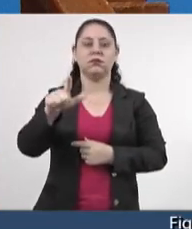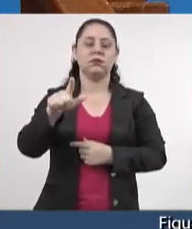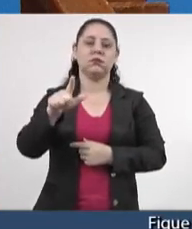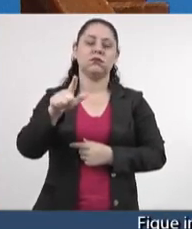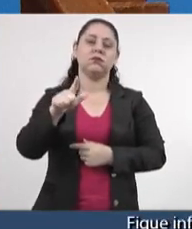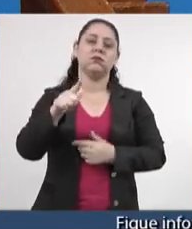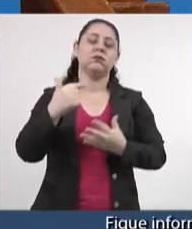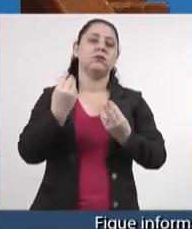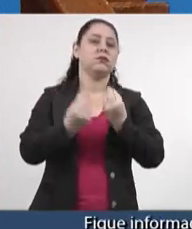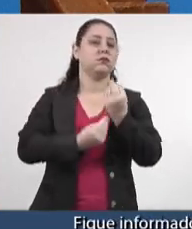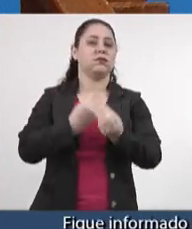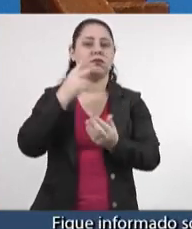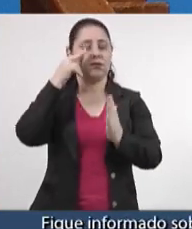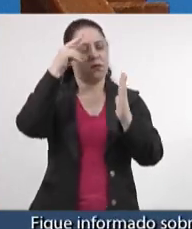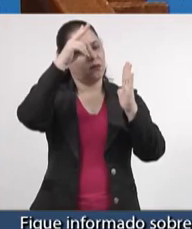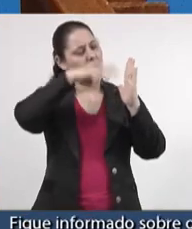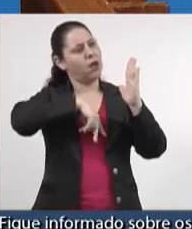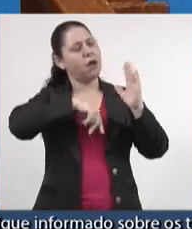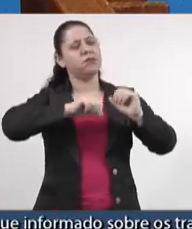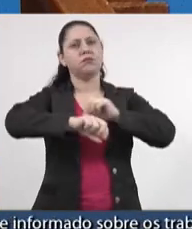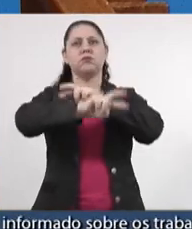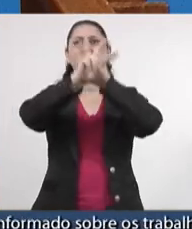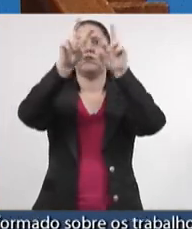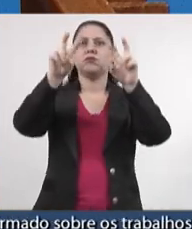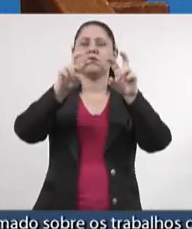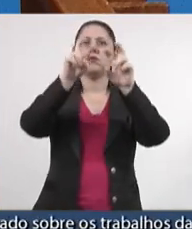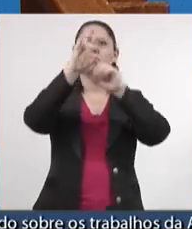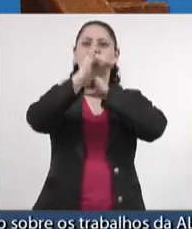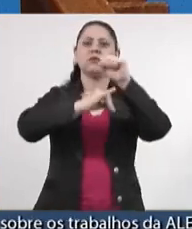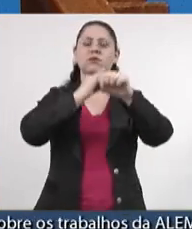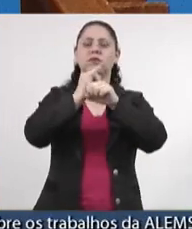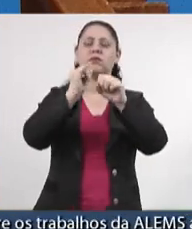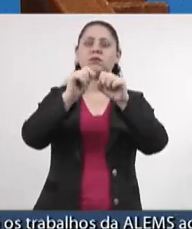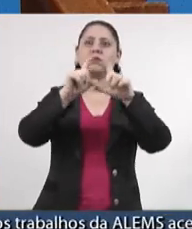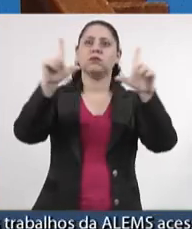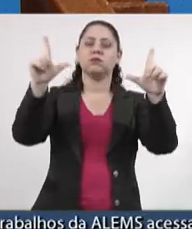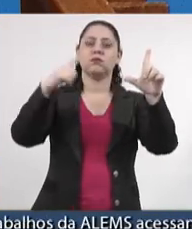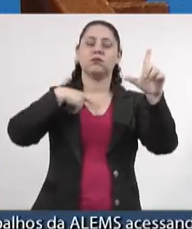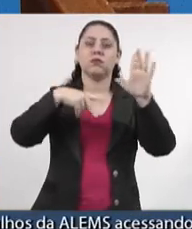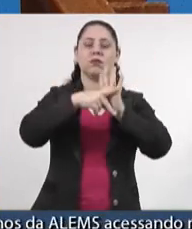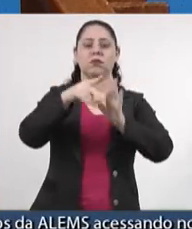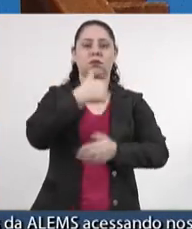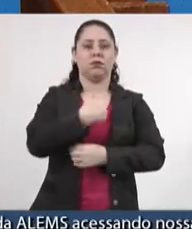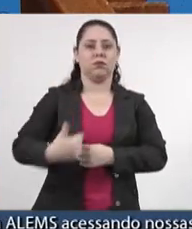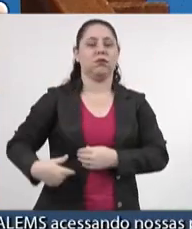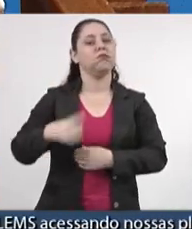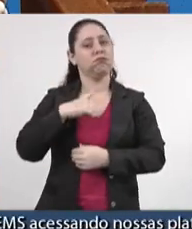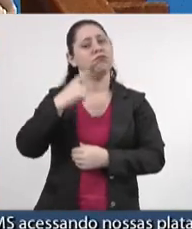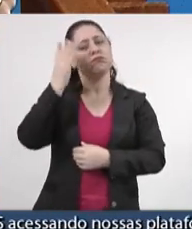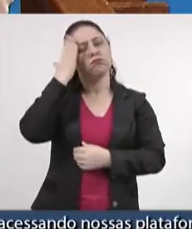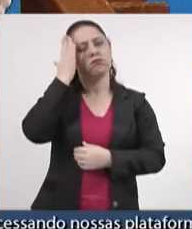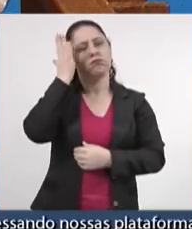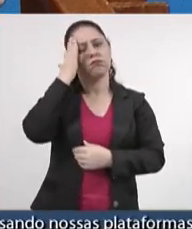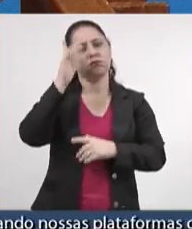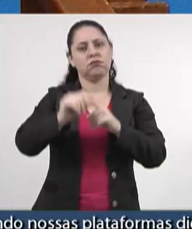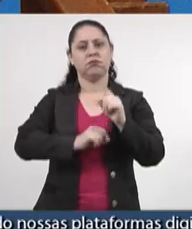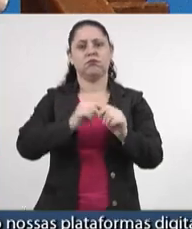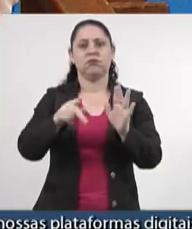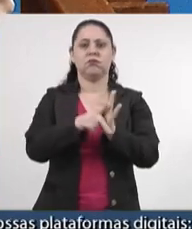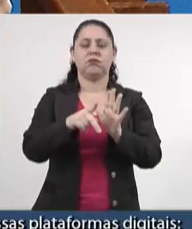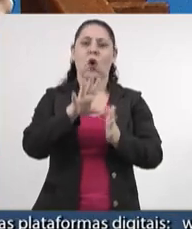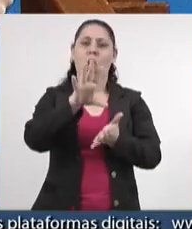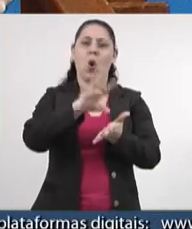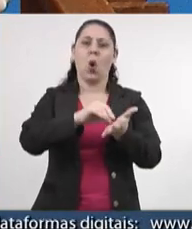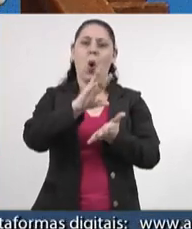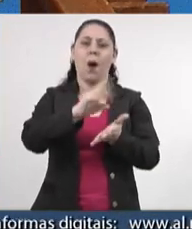vejo isso aqui em um portal do Estado de Mato Grosso do Sul, apesar de ter noção de que isso deve ter sido